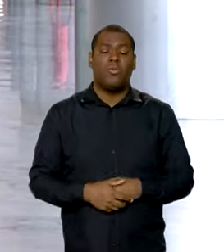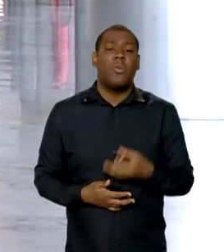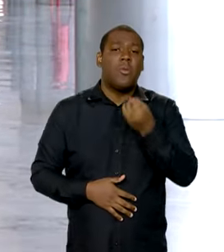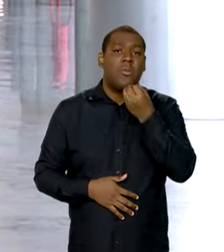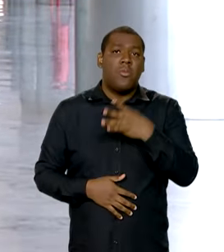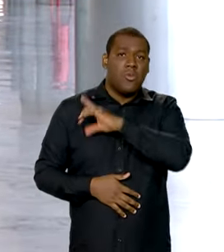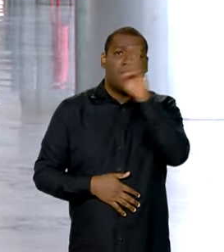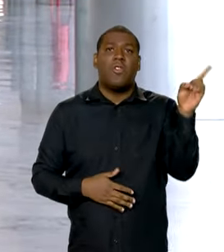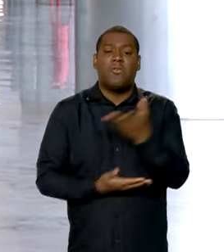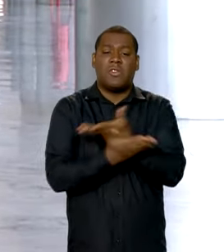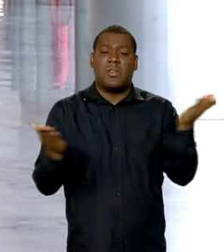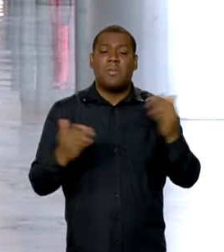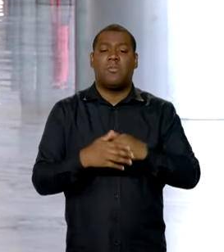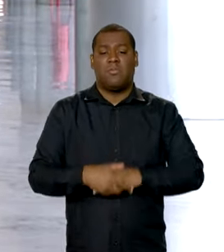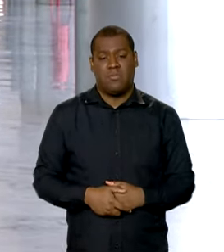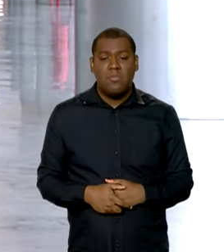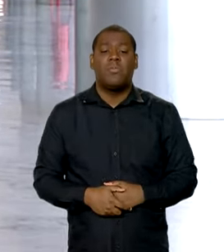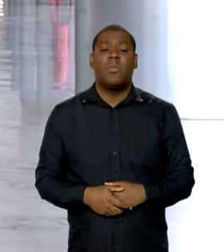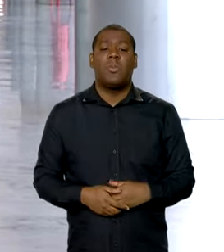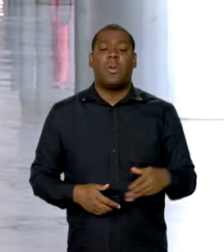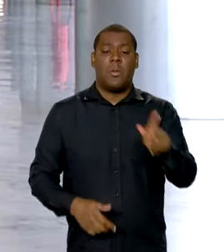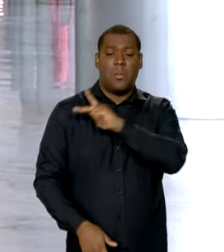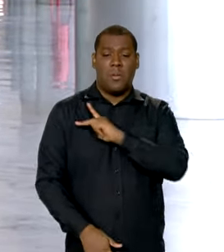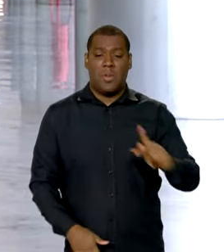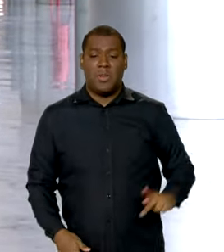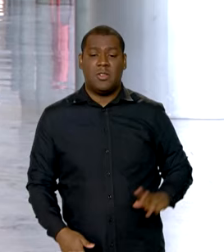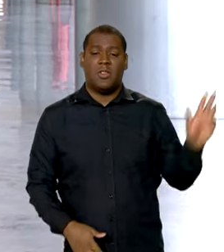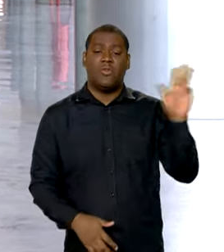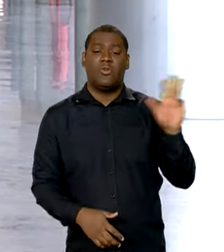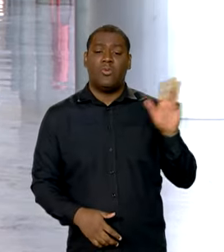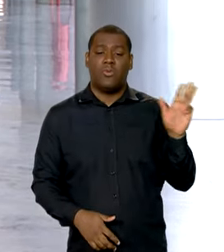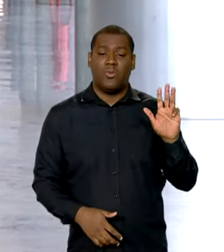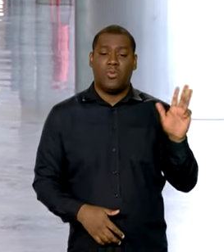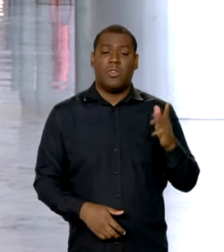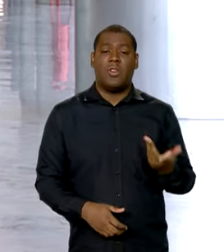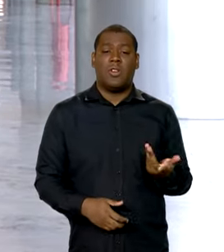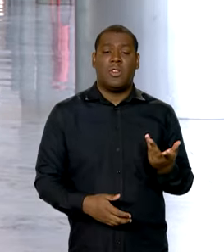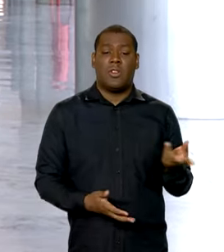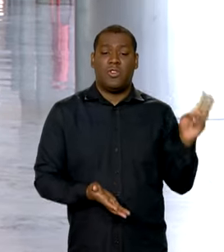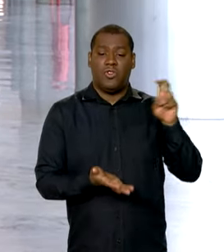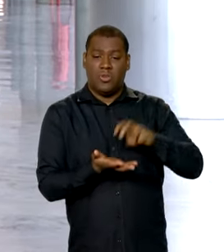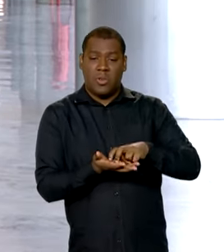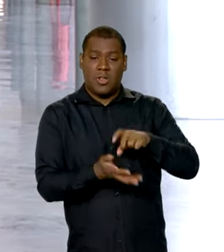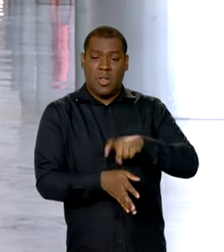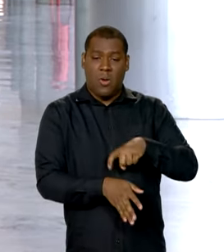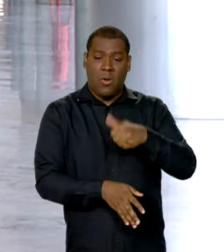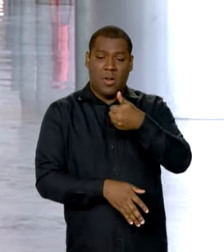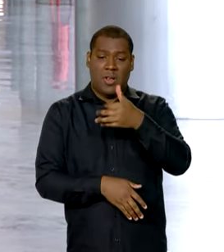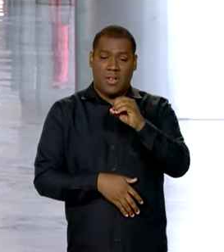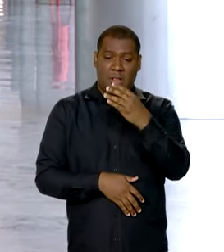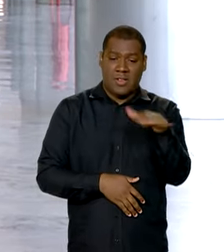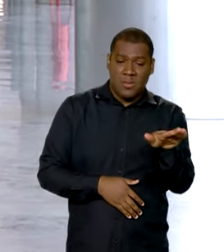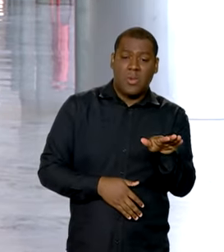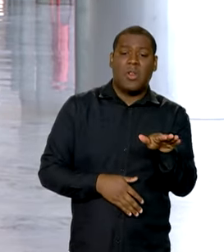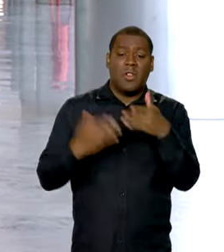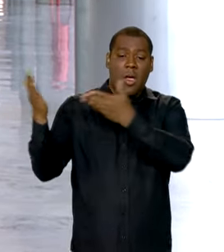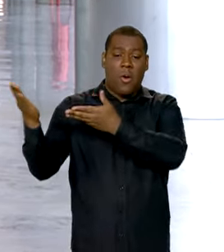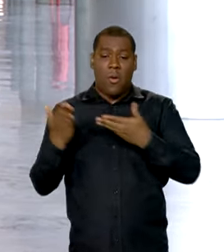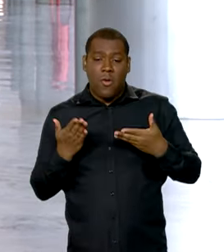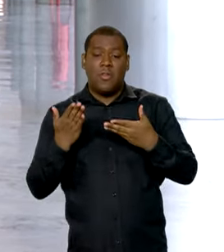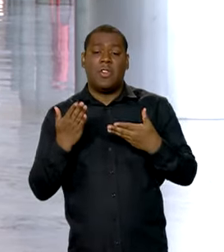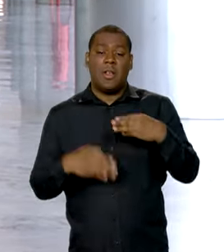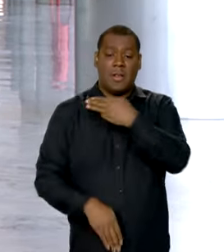bom dia para você que nos acompanha. É isso, o presidente Lula se reúne logo mais às 10h30 da manhã com vários ministros aqui no Palácio do